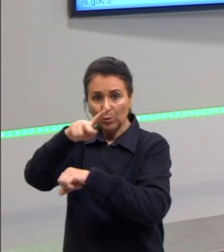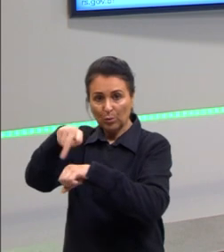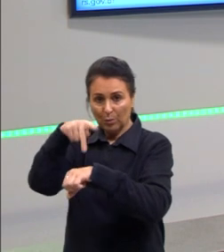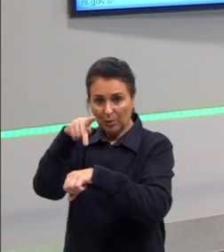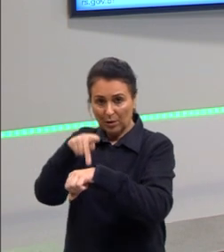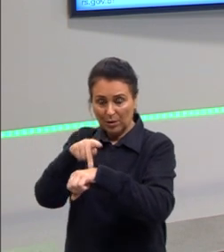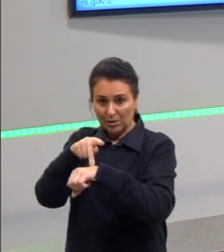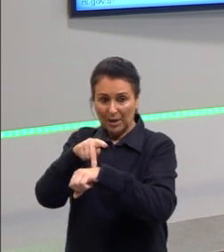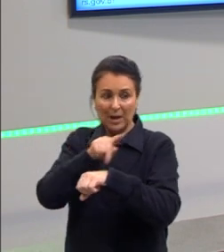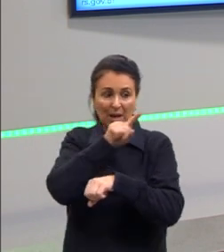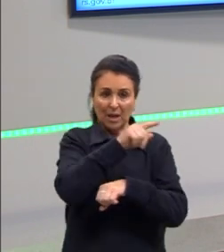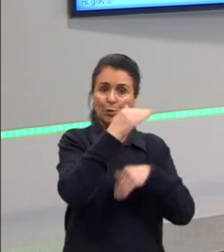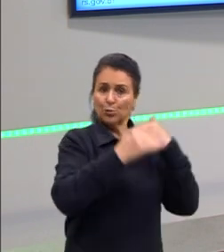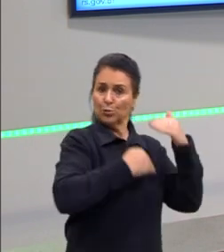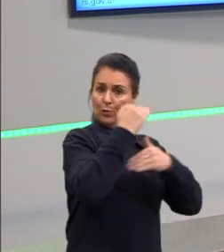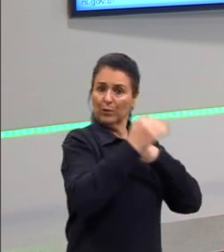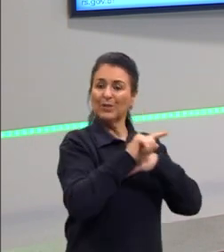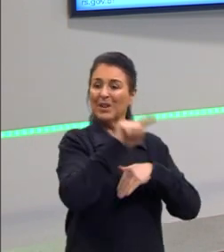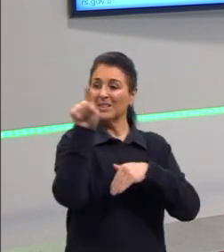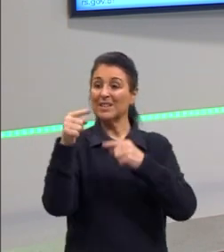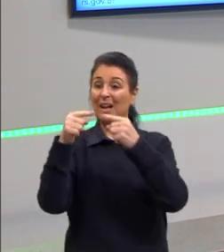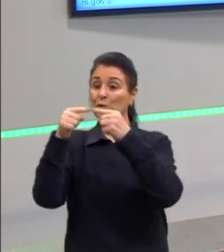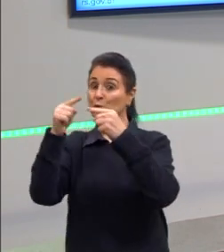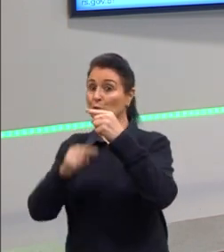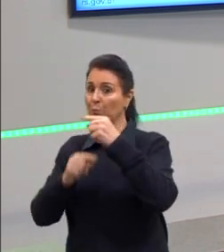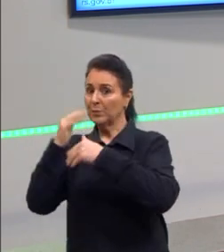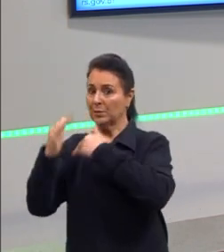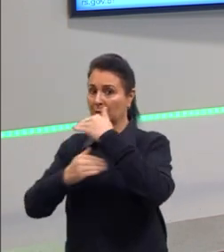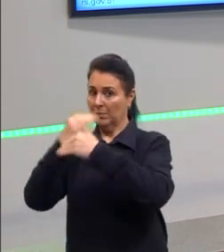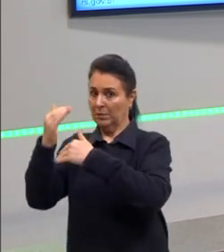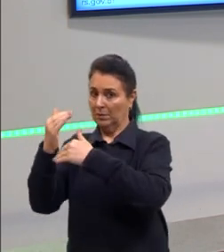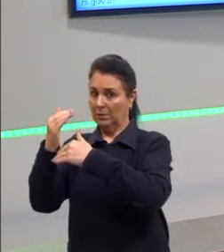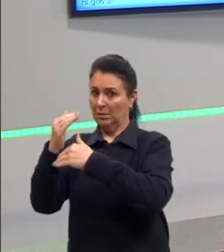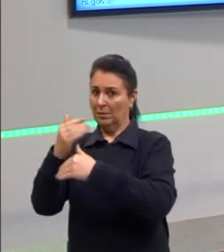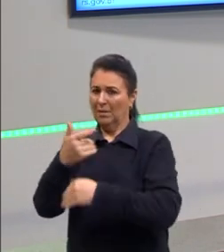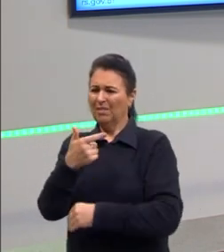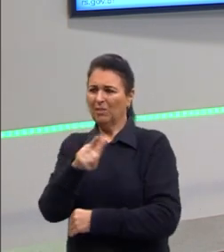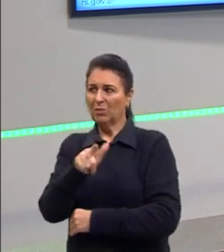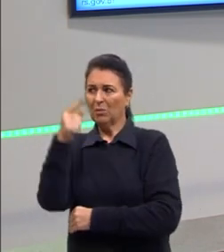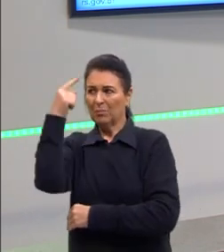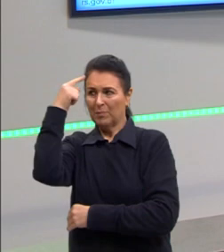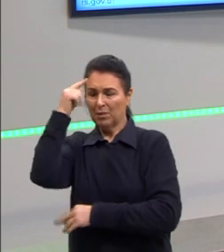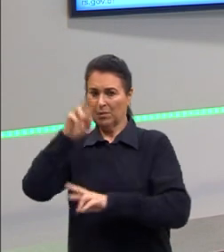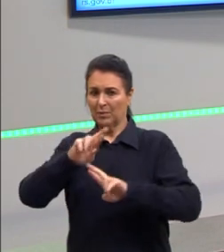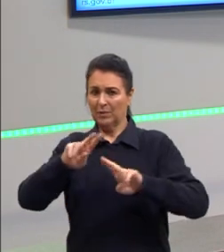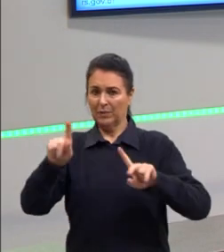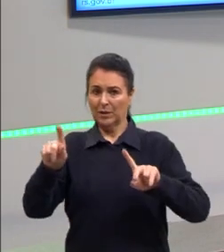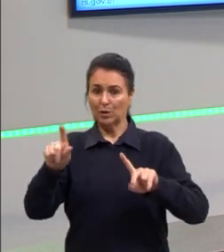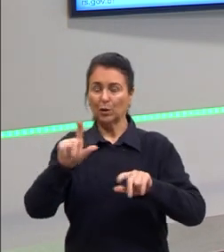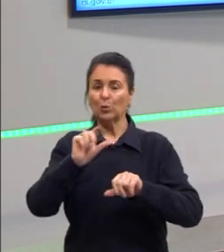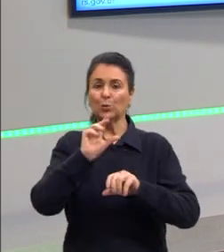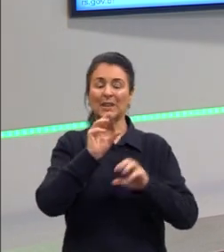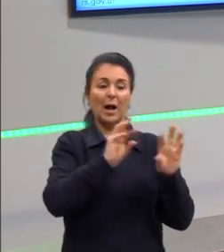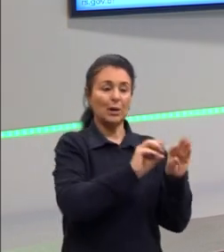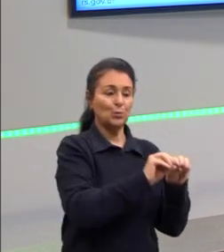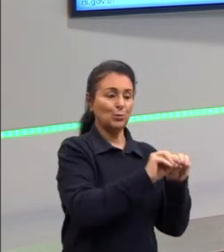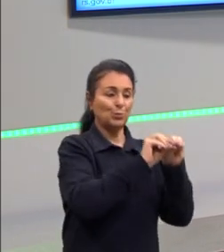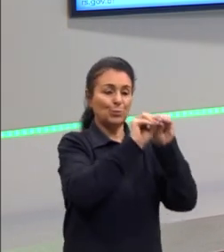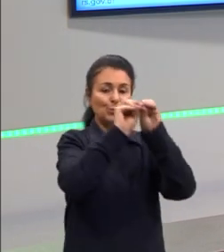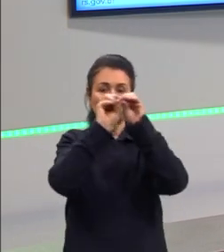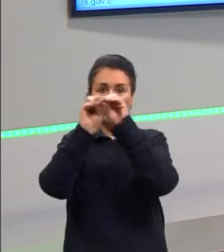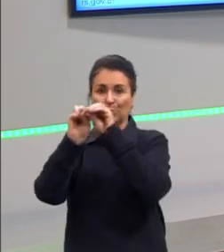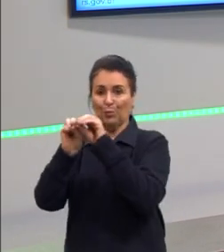país subdesenvolvido. Você não tem um pensamento diferente, você só traz todo um processo de produção e incorpora.